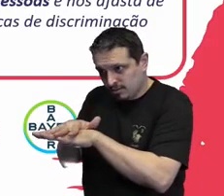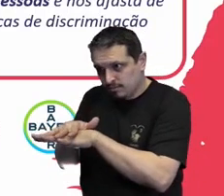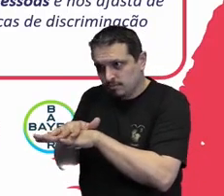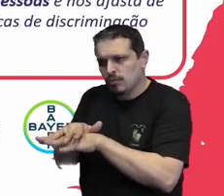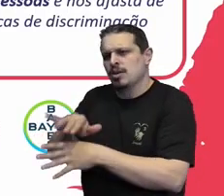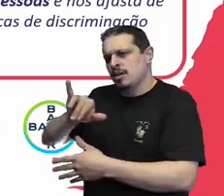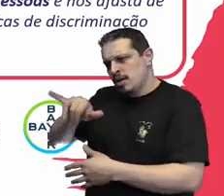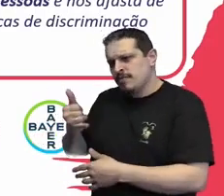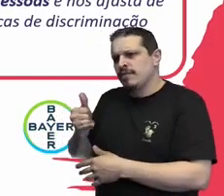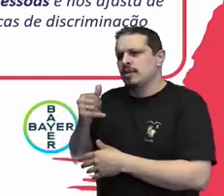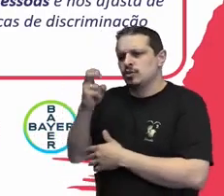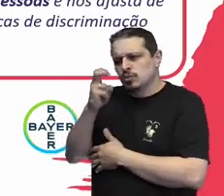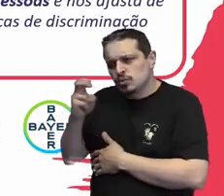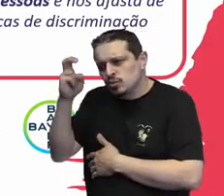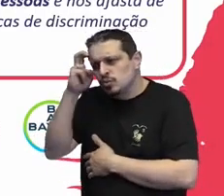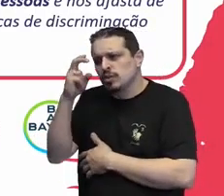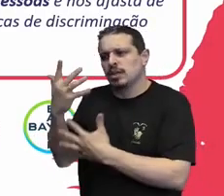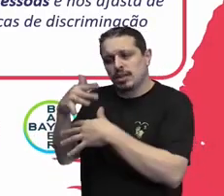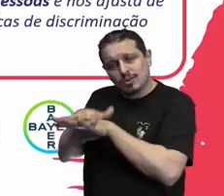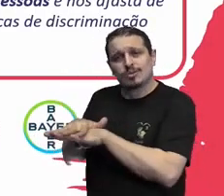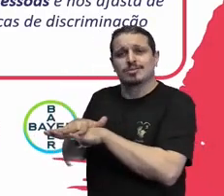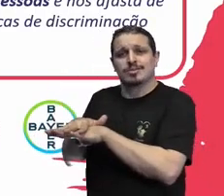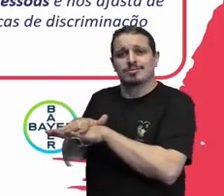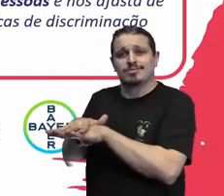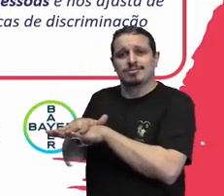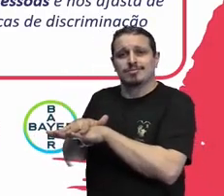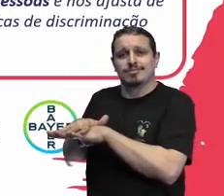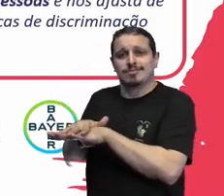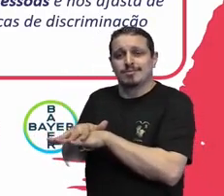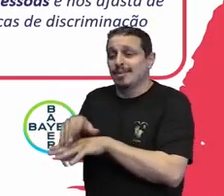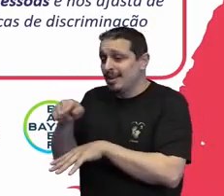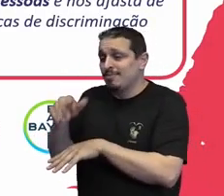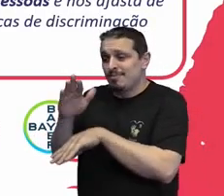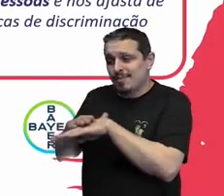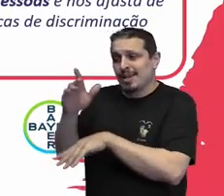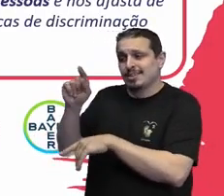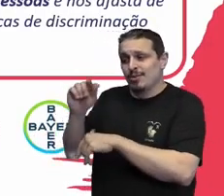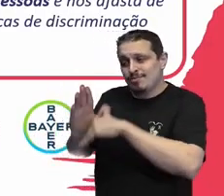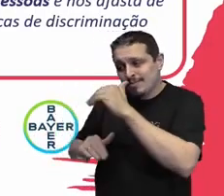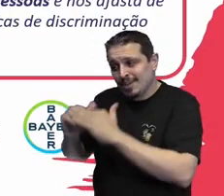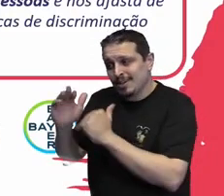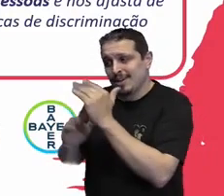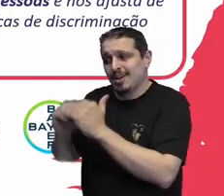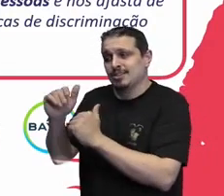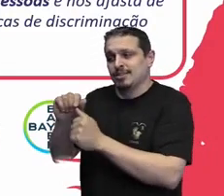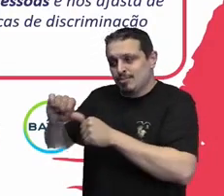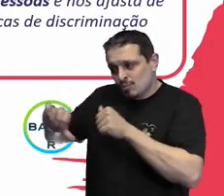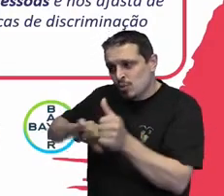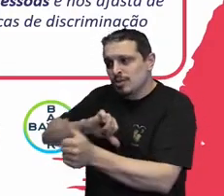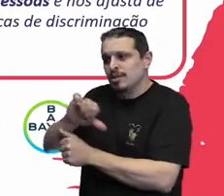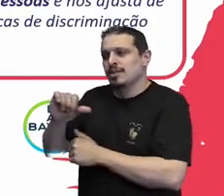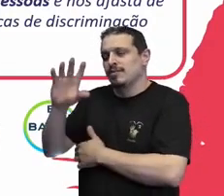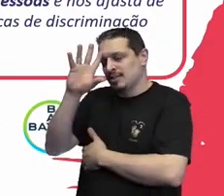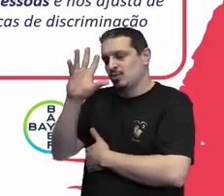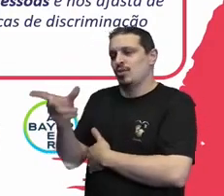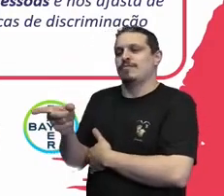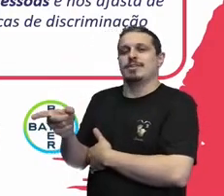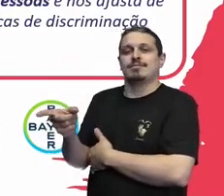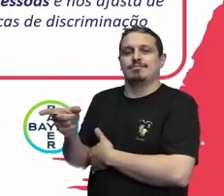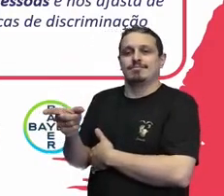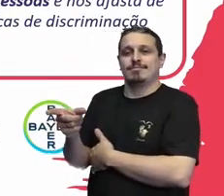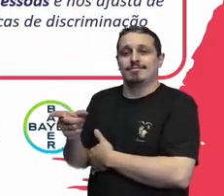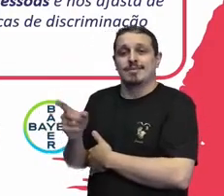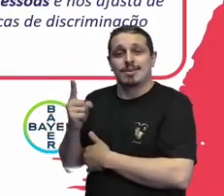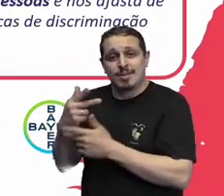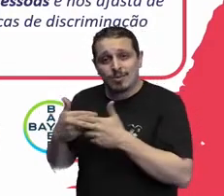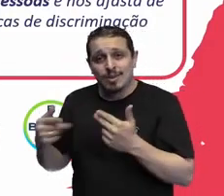transforma a organização numa organização mais ágil para conseguir acompanhar essas mudanças que acontecem de maneira muito